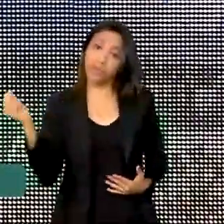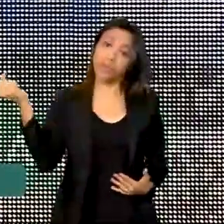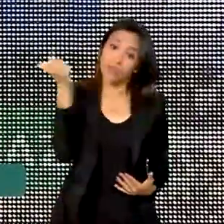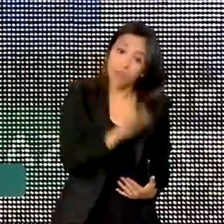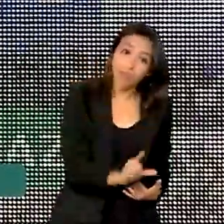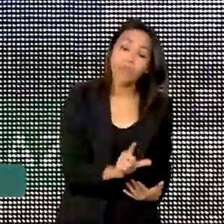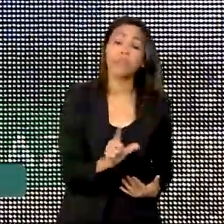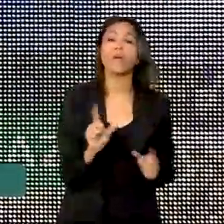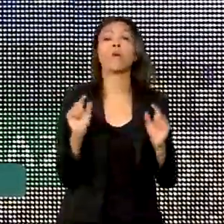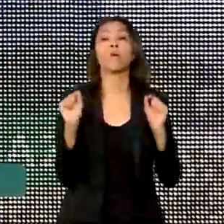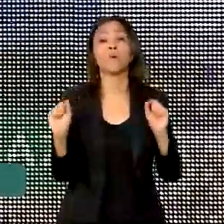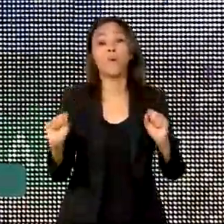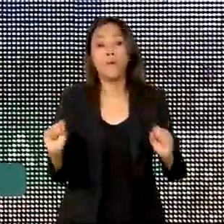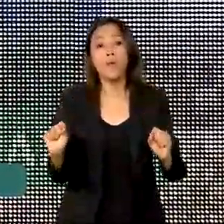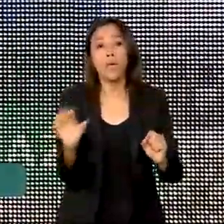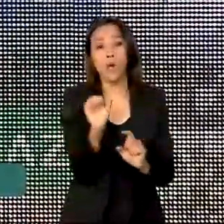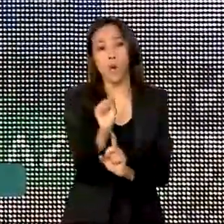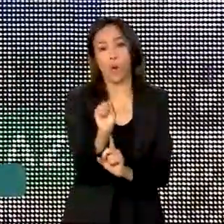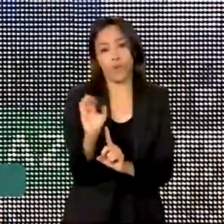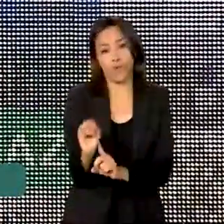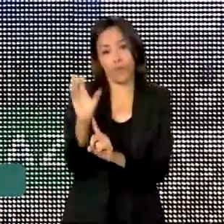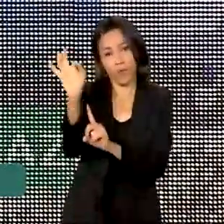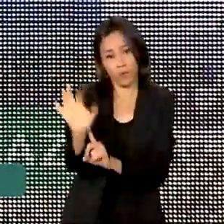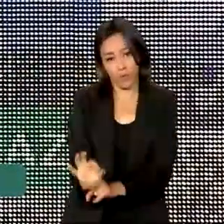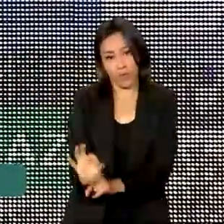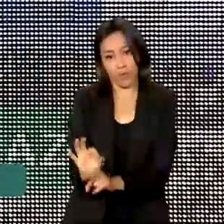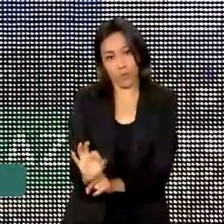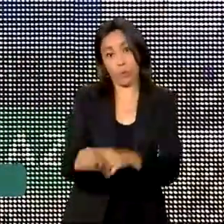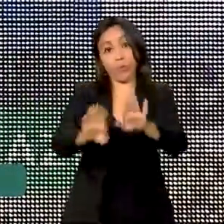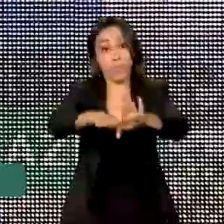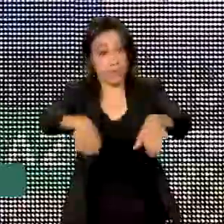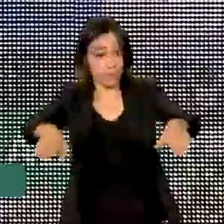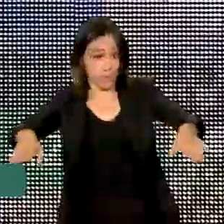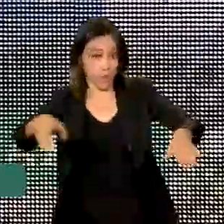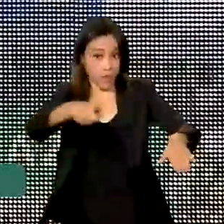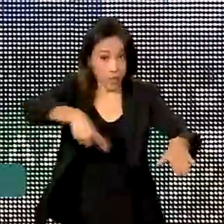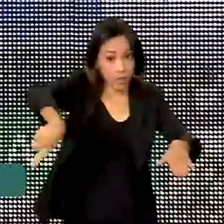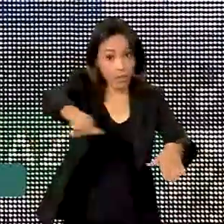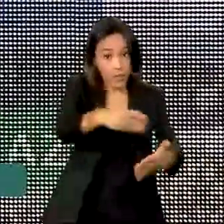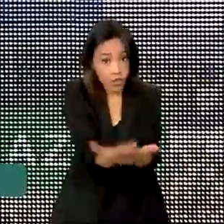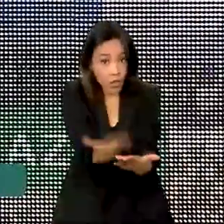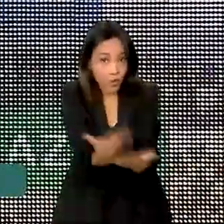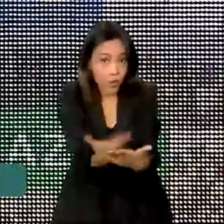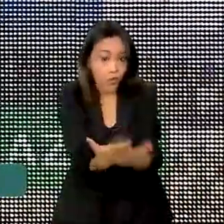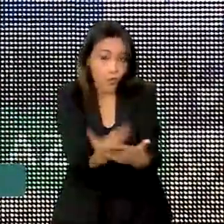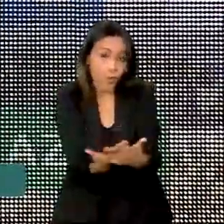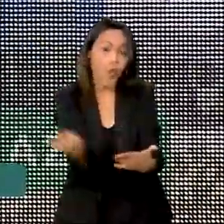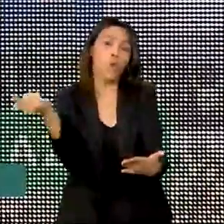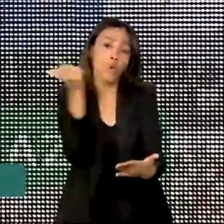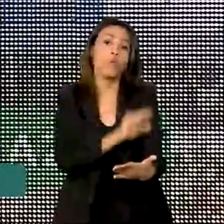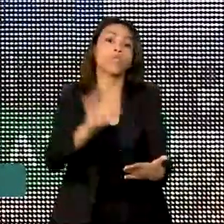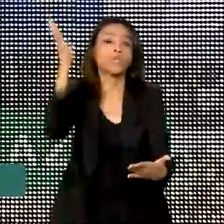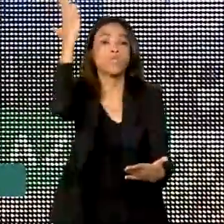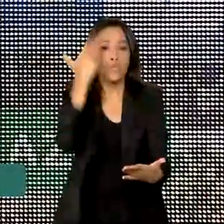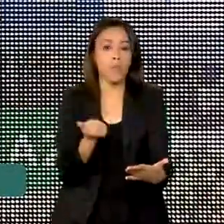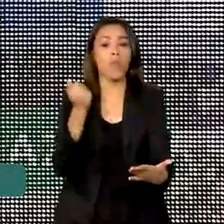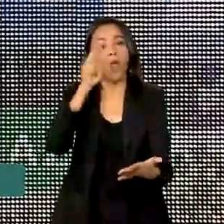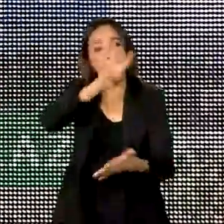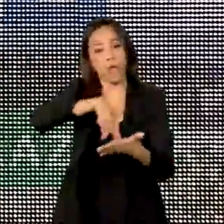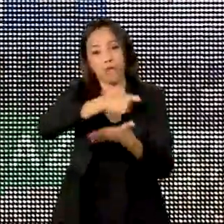consegue fazer com que 80% das crianças no ensino fundamental sejam alfabetizadas até o